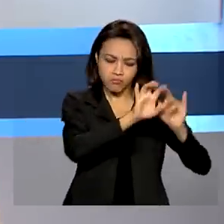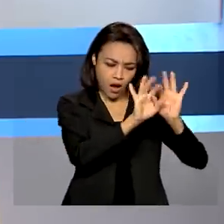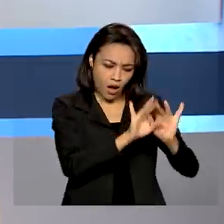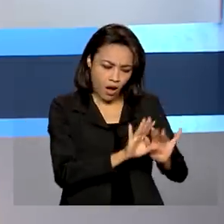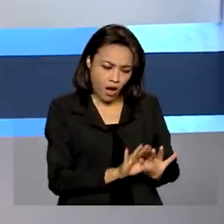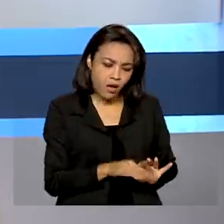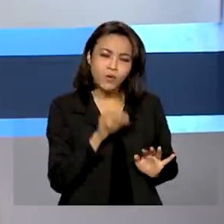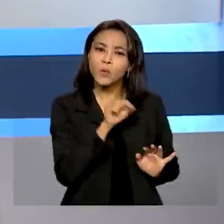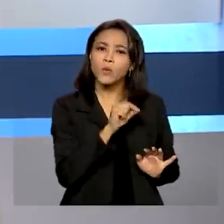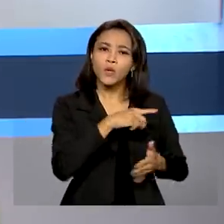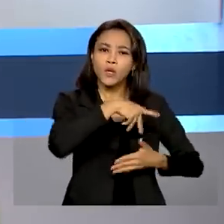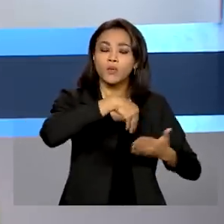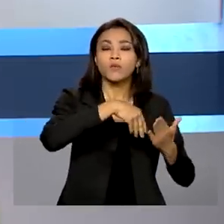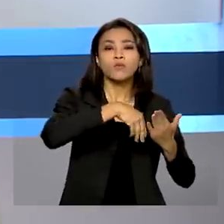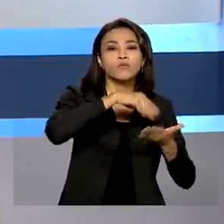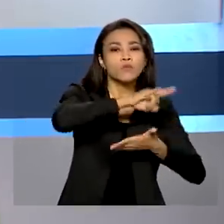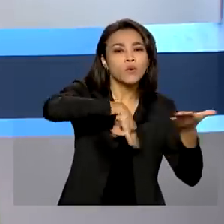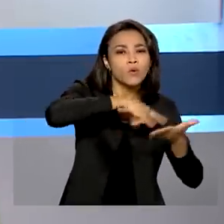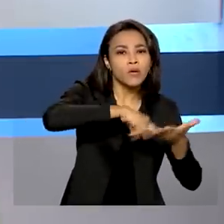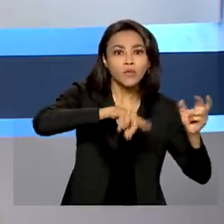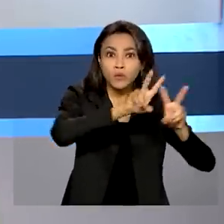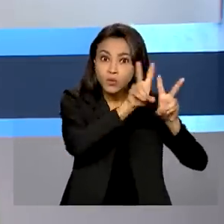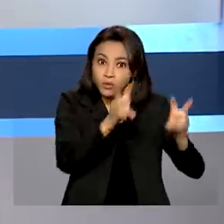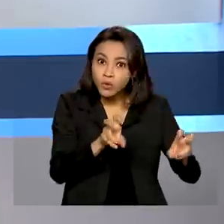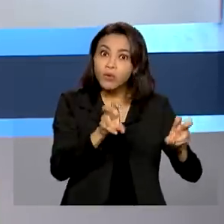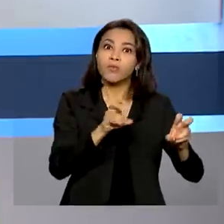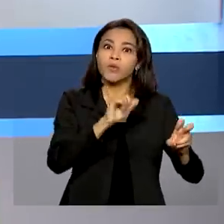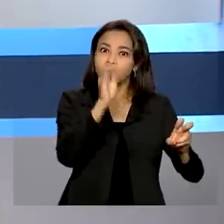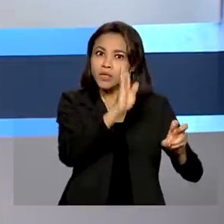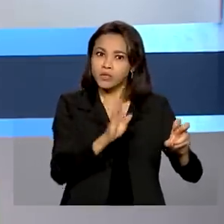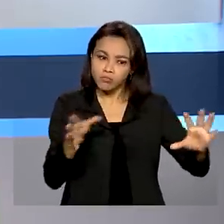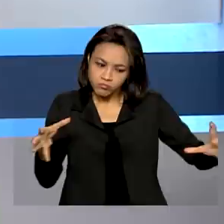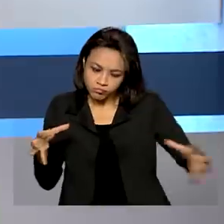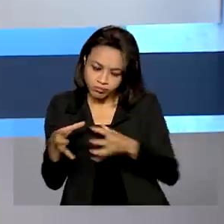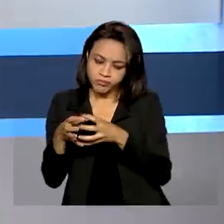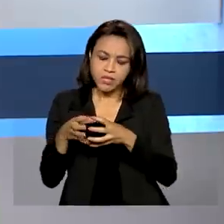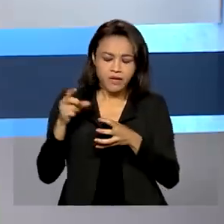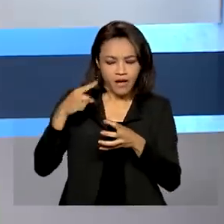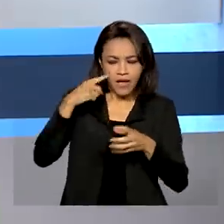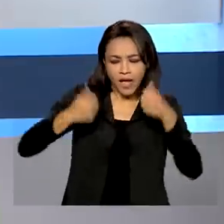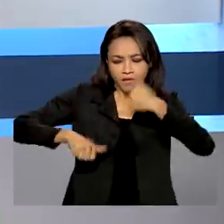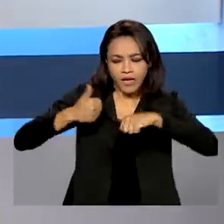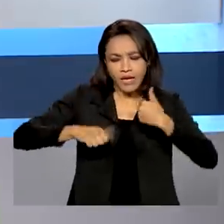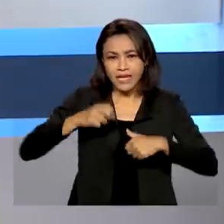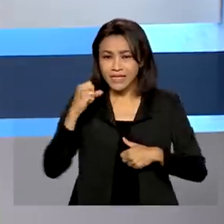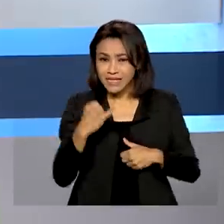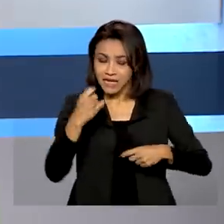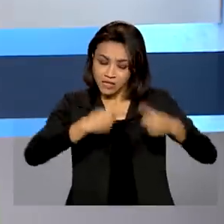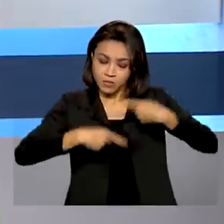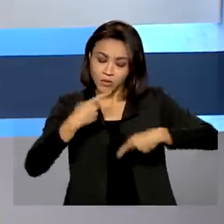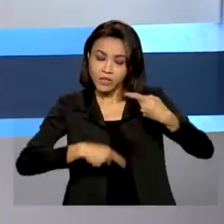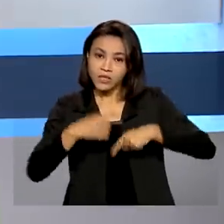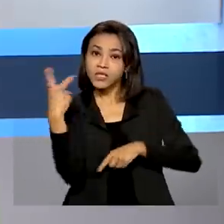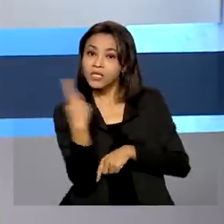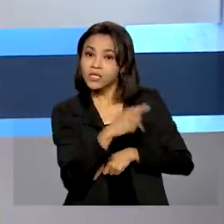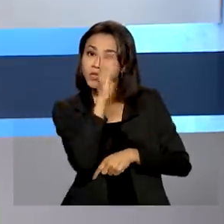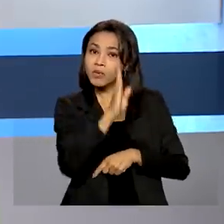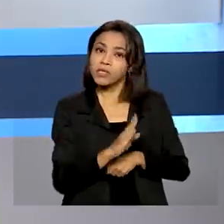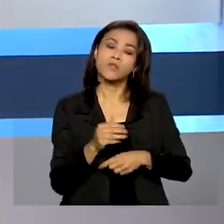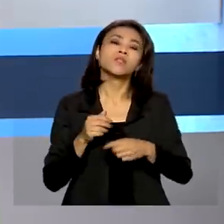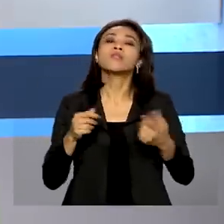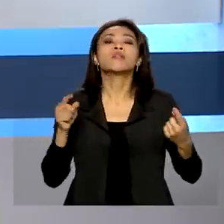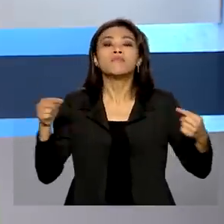com informações sobre a convergência do país à OCDE, que vai examinar se as políticas públicas brasileiras se adequam às